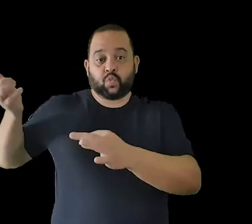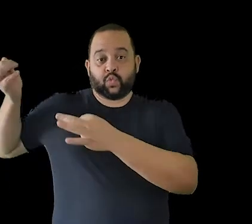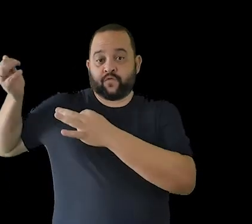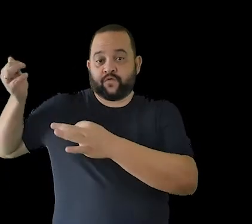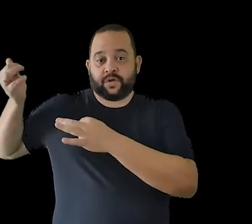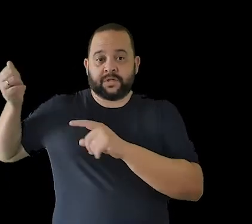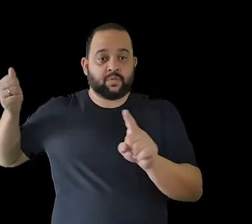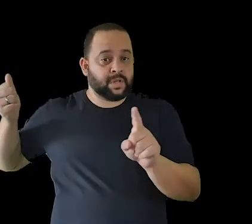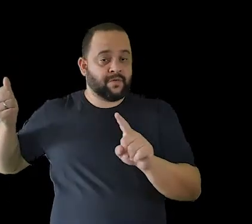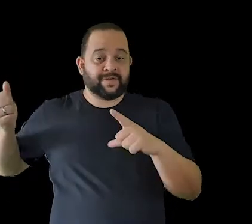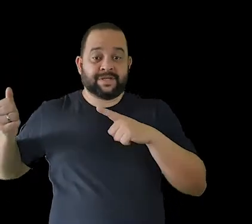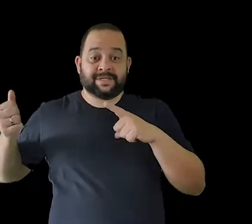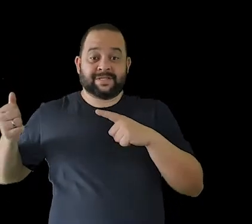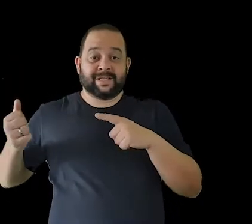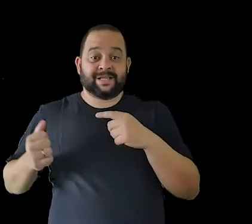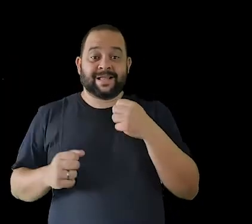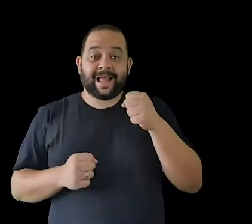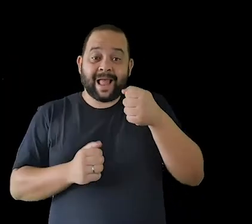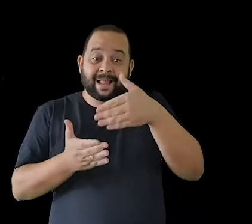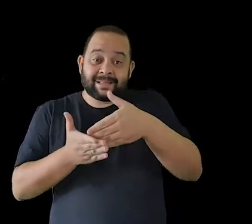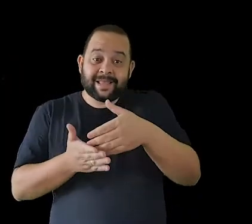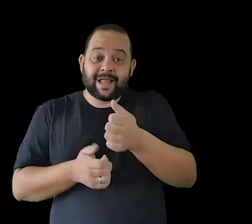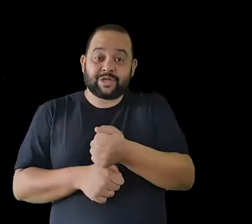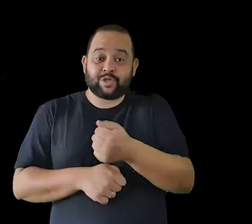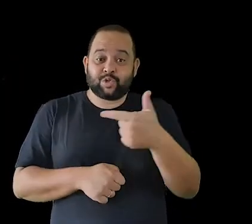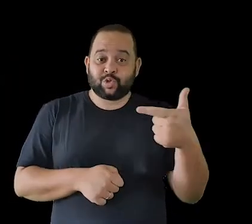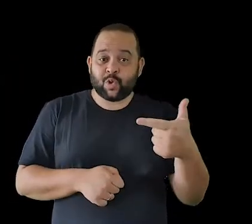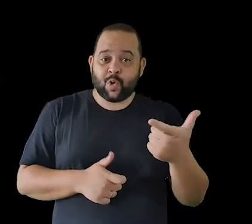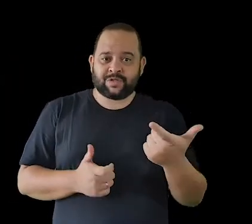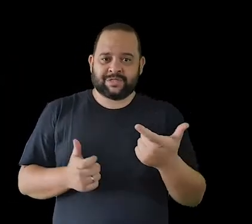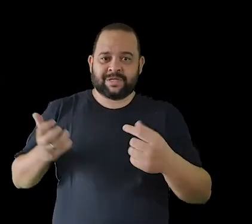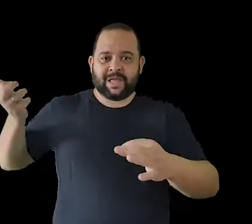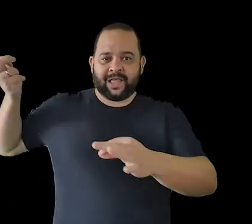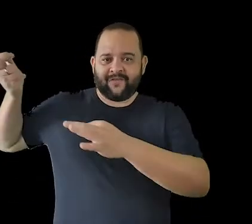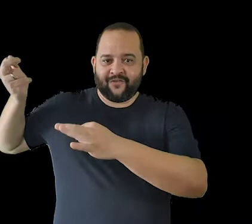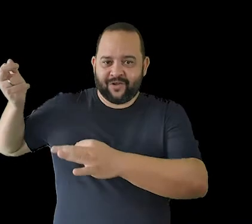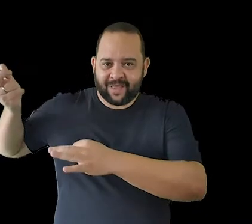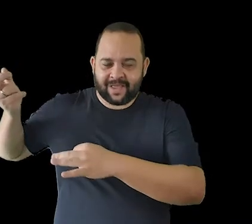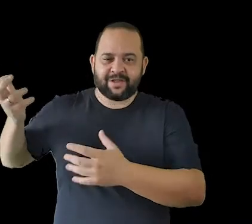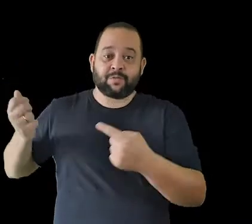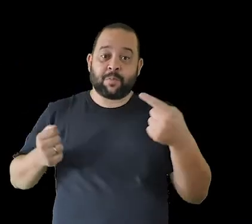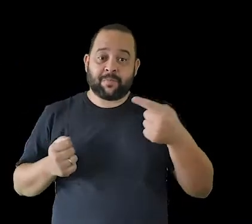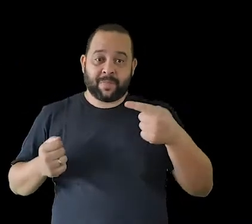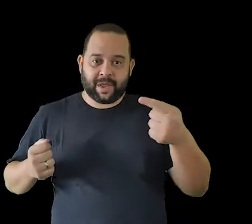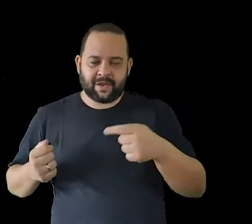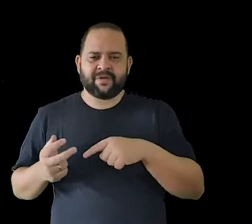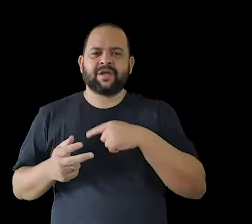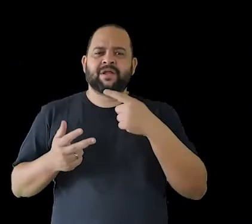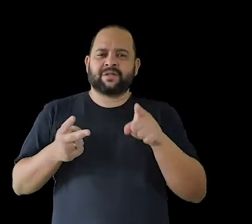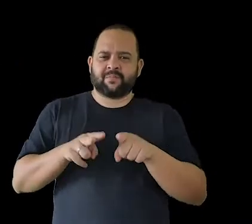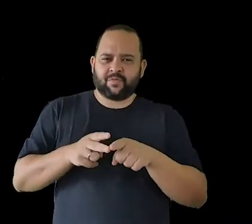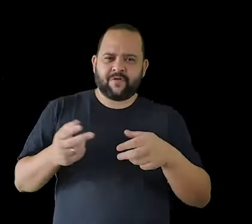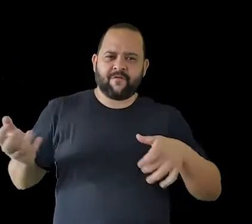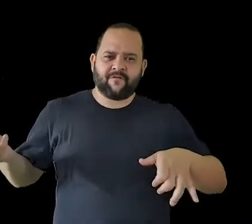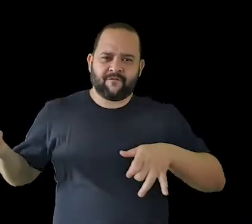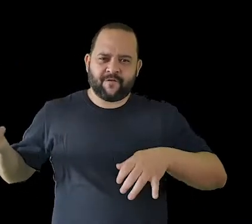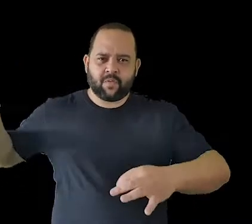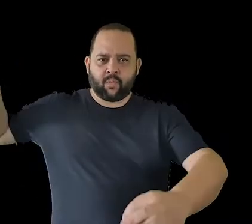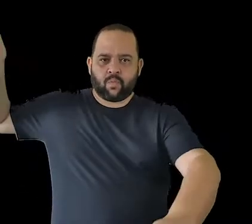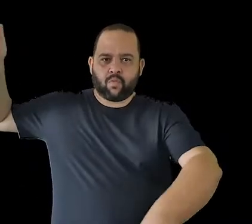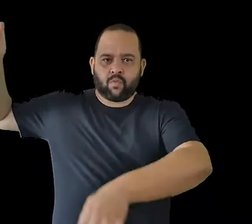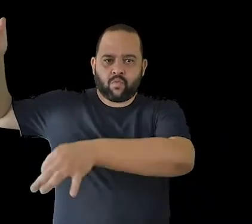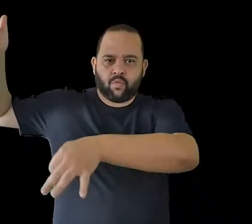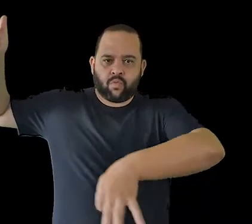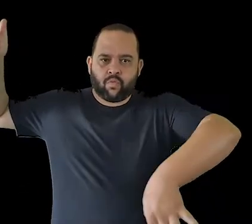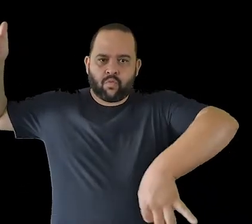quatro, oito, doze primeiros violinos e depois números proporcionais de segundos, violinos, violas, violoncelos e contrabaixos, e eles